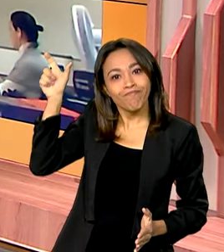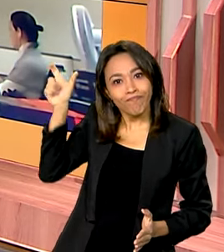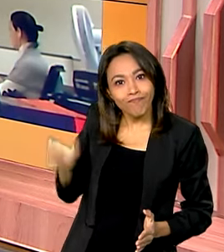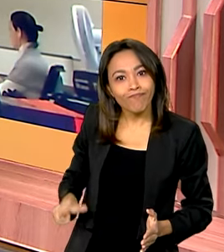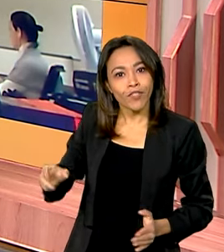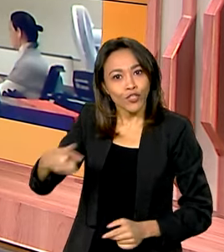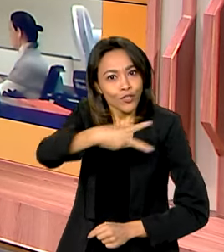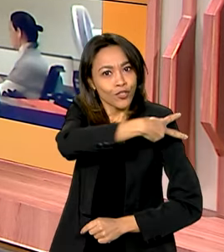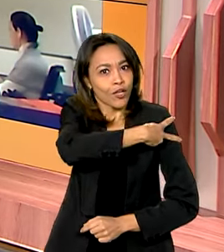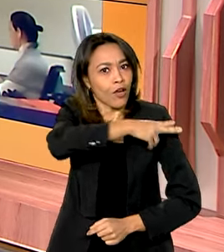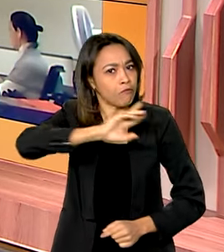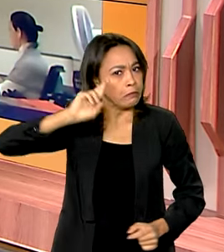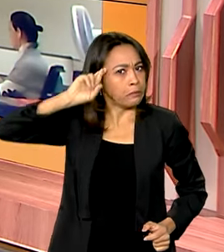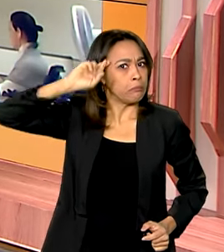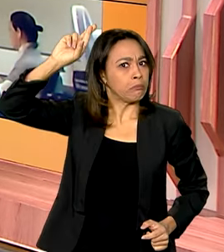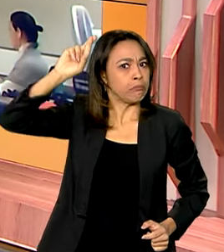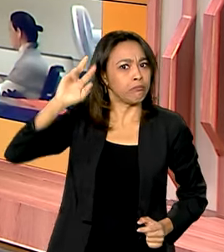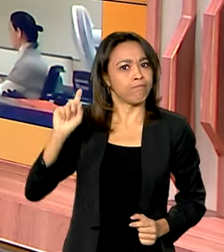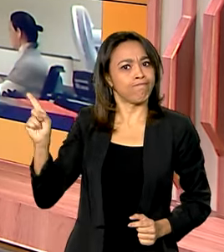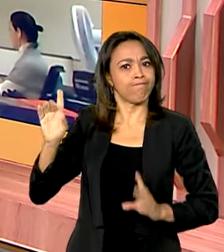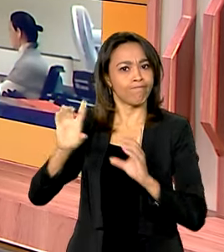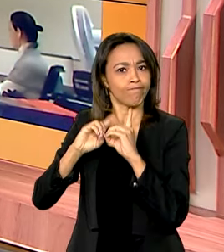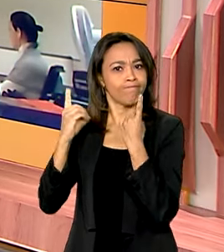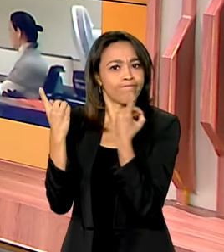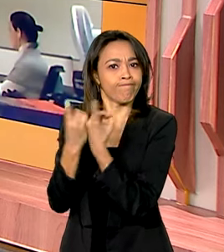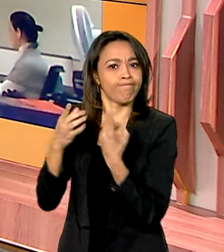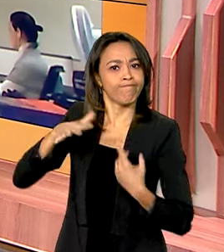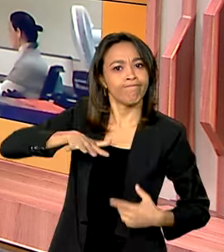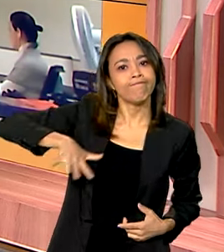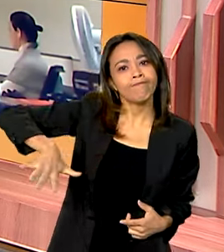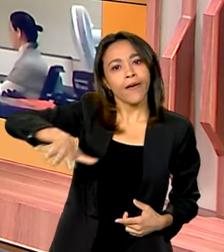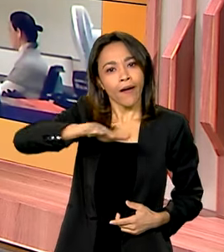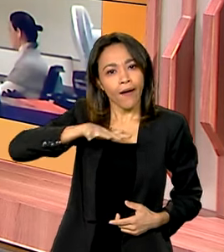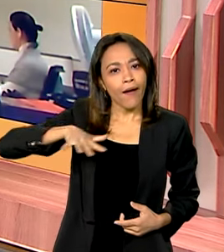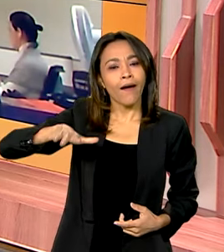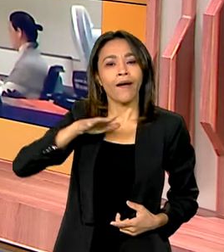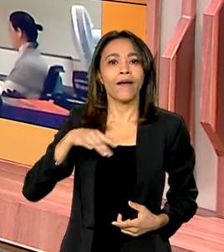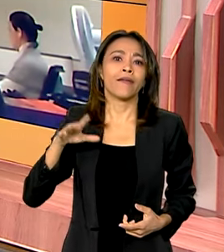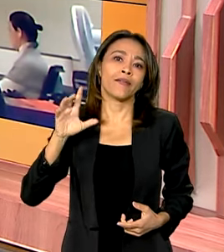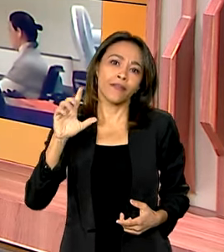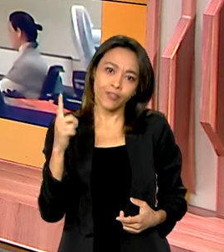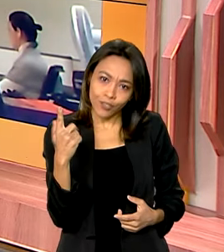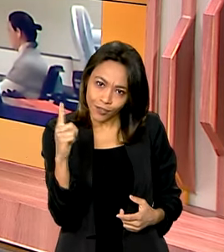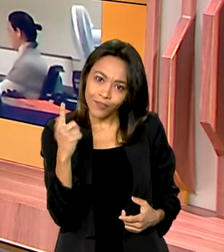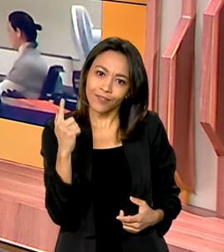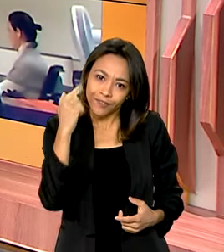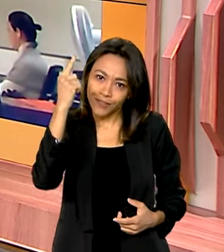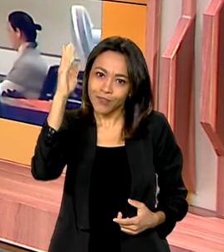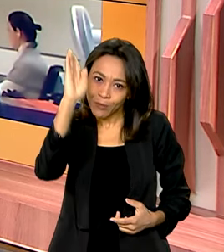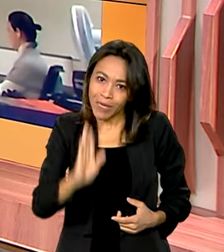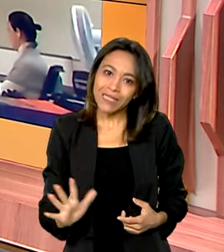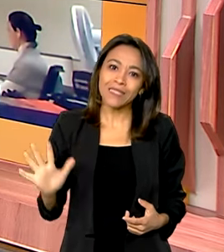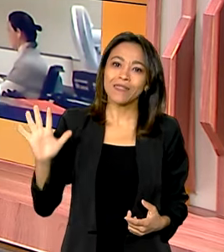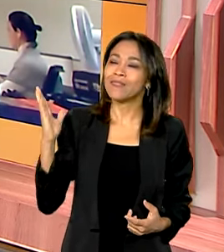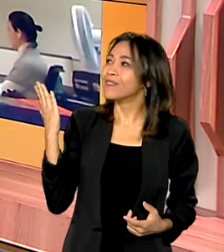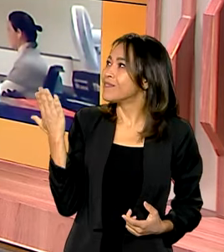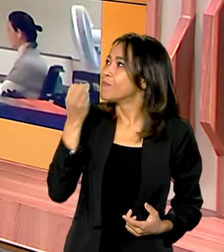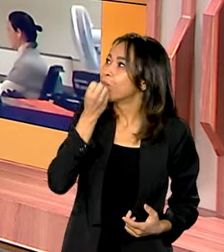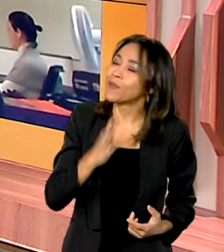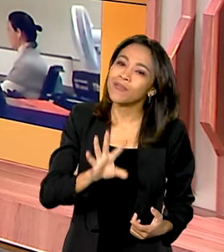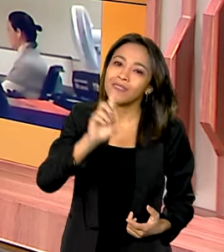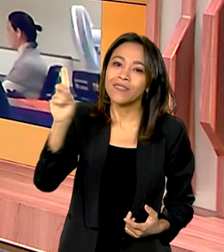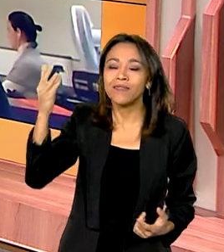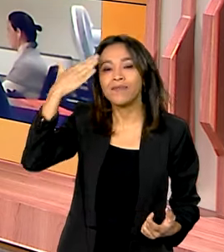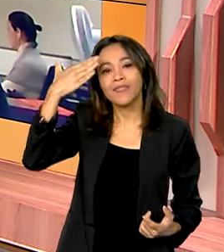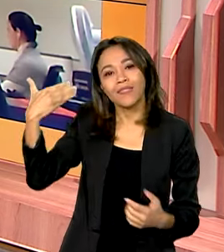chefe da Divisão de Geologia Aplicada do SGB, o Serviço Geológico do Brasil. Bom dia, Tiago. Obrigada pela